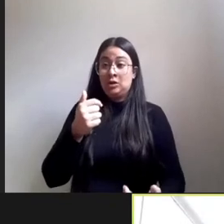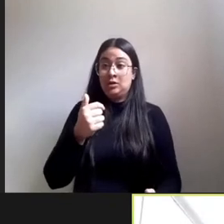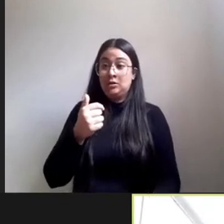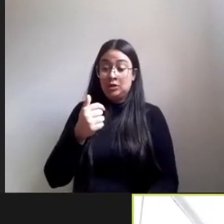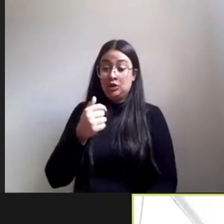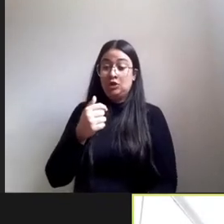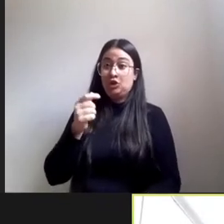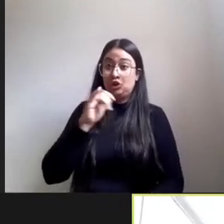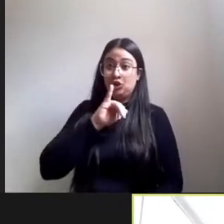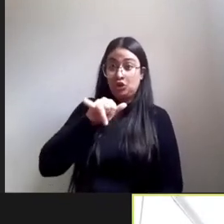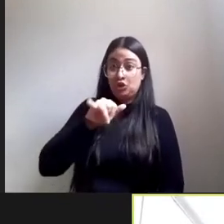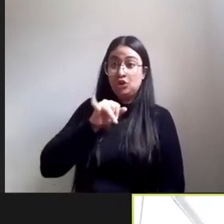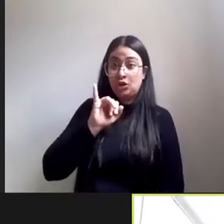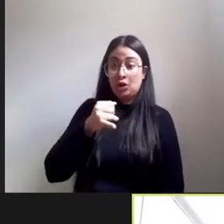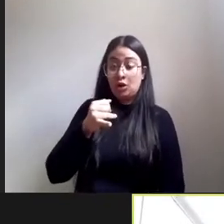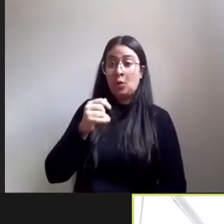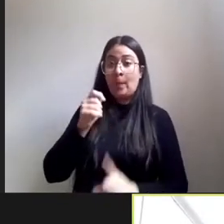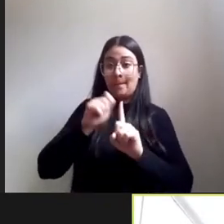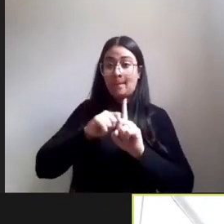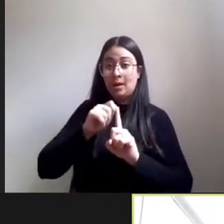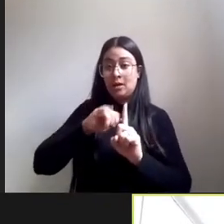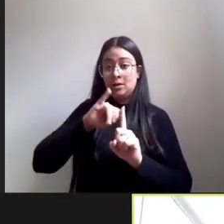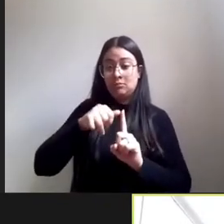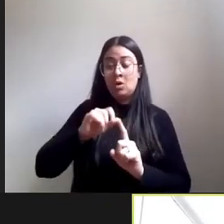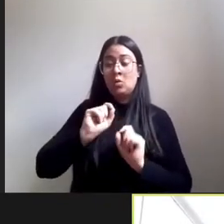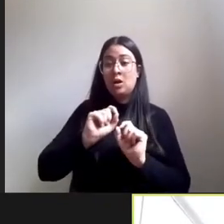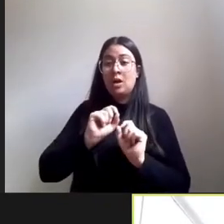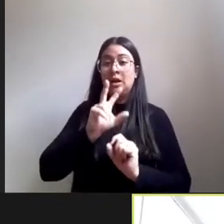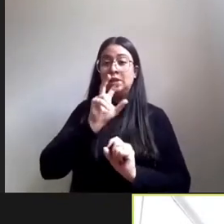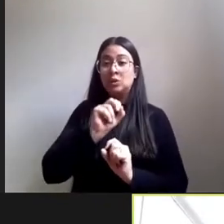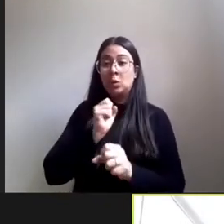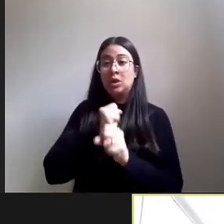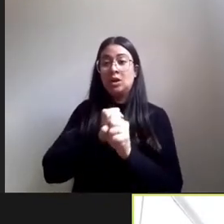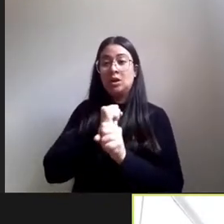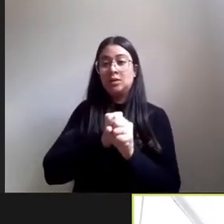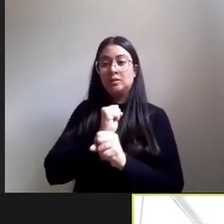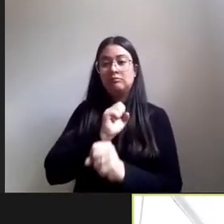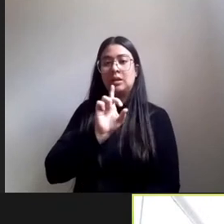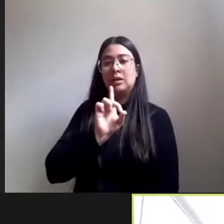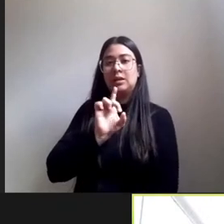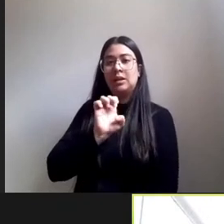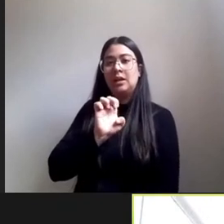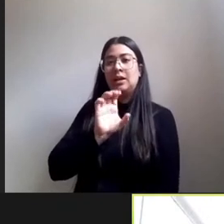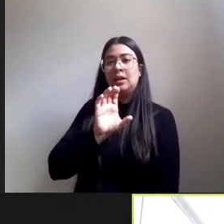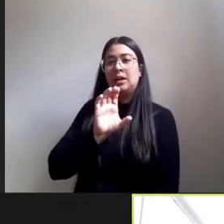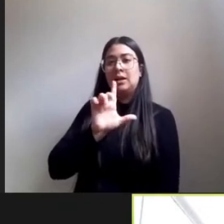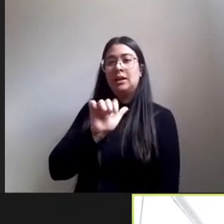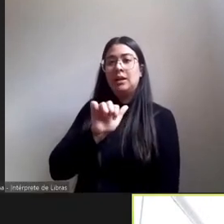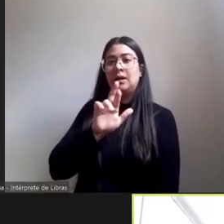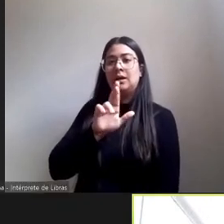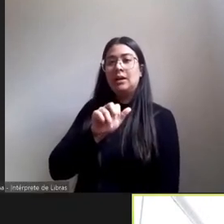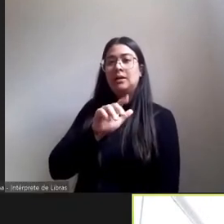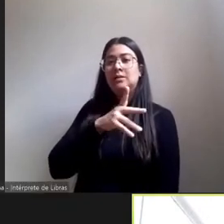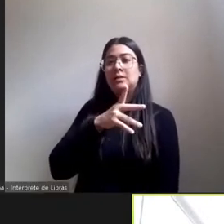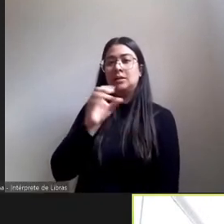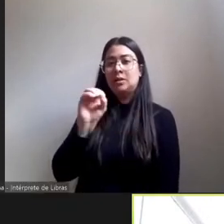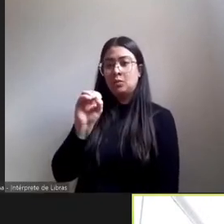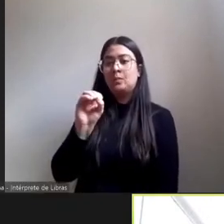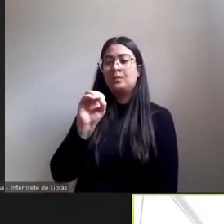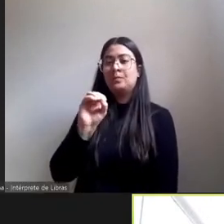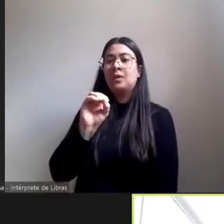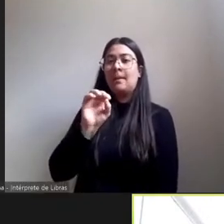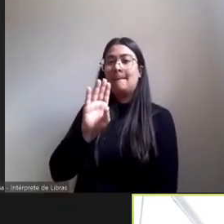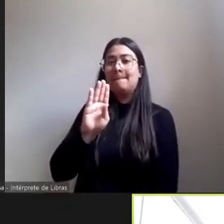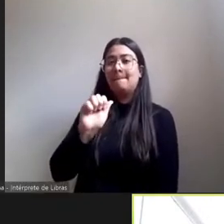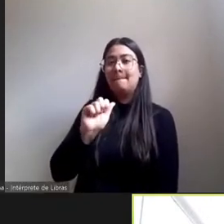os 50 anos da declaração de barbados né é subscrita por vários antropólogos